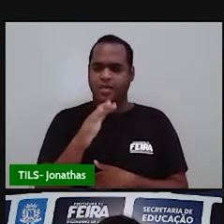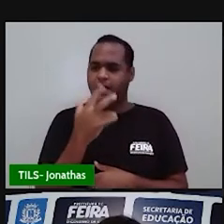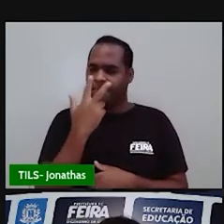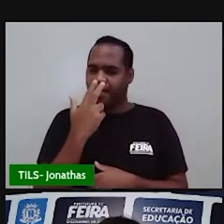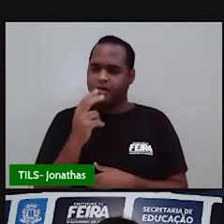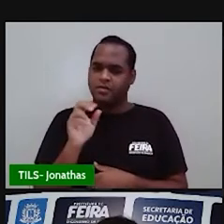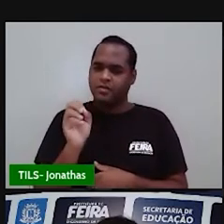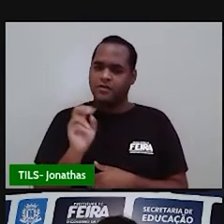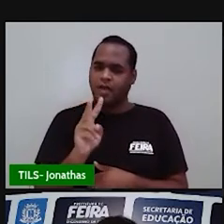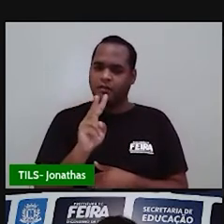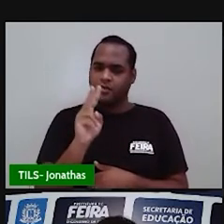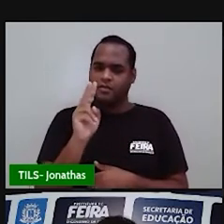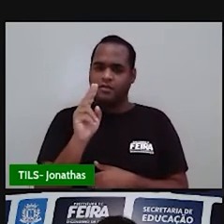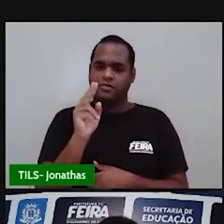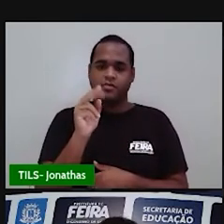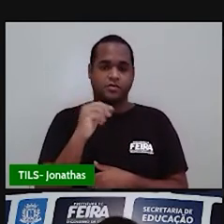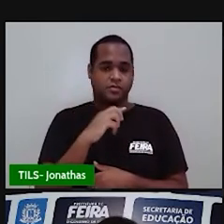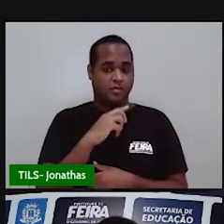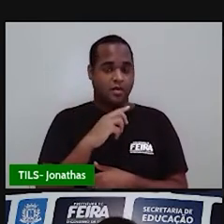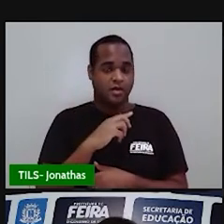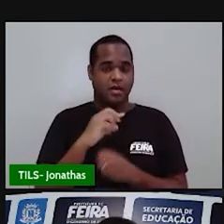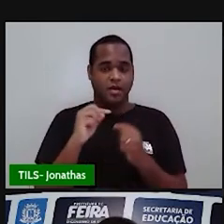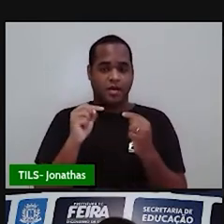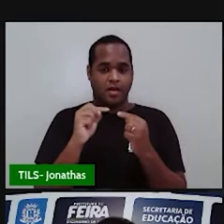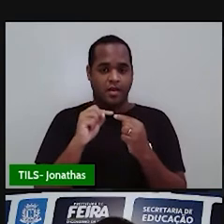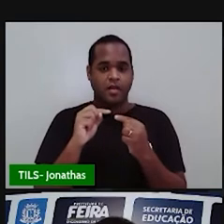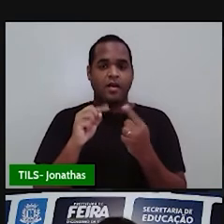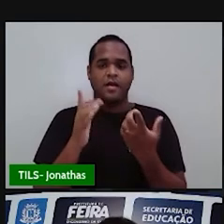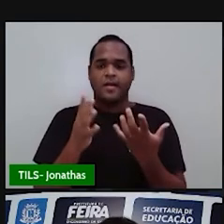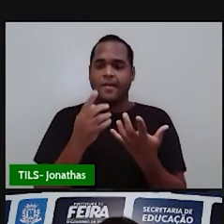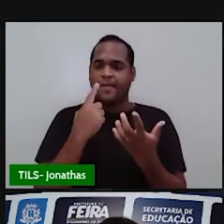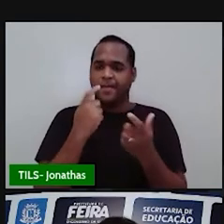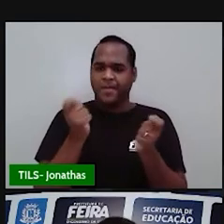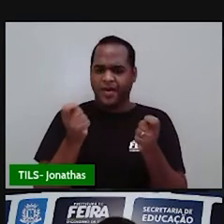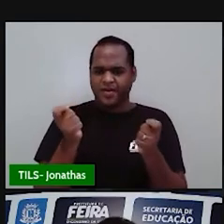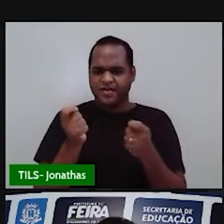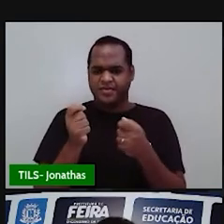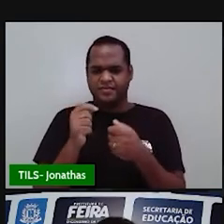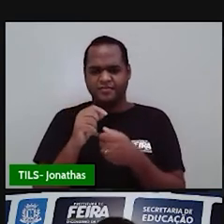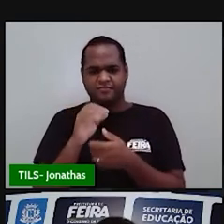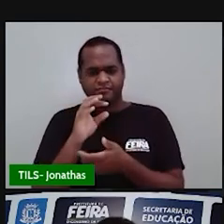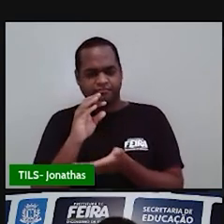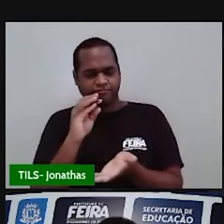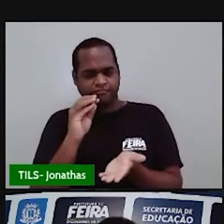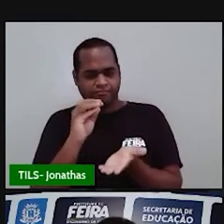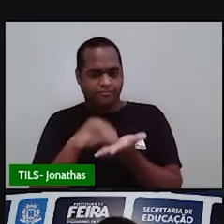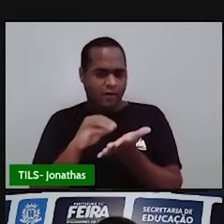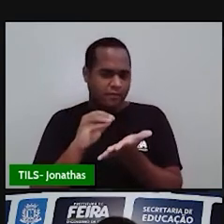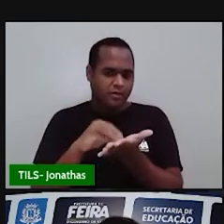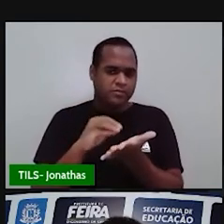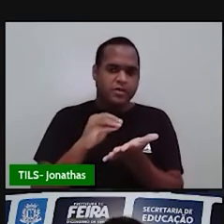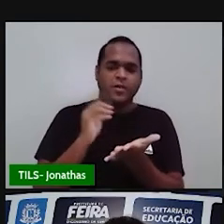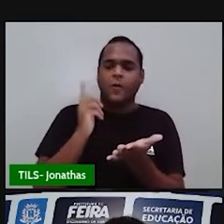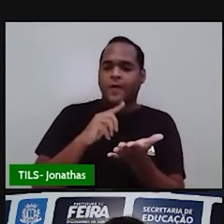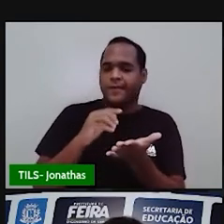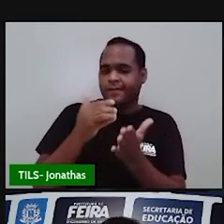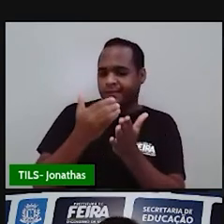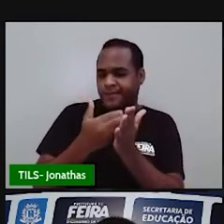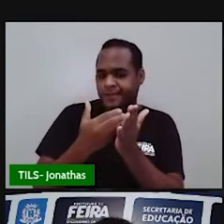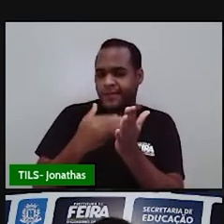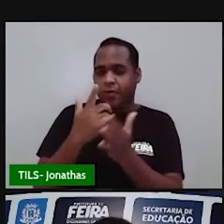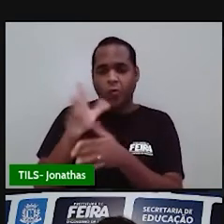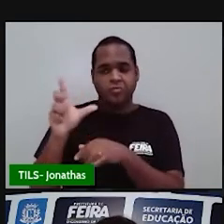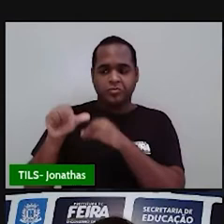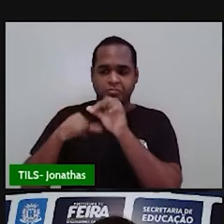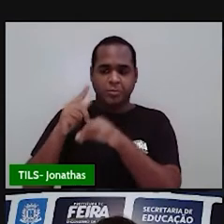valorzinho, alguma quantia que pode sobrar para ser aplicado em